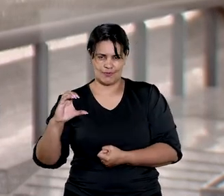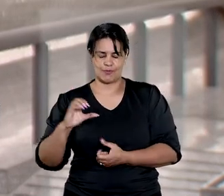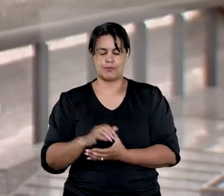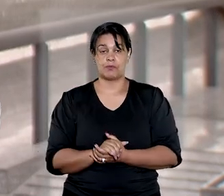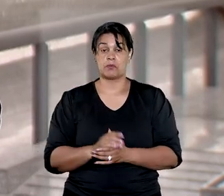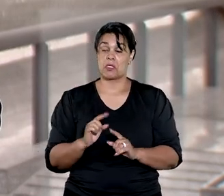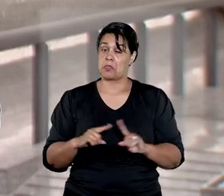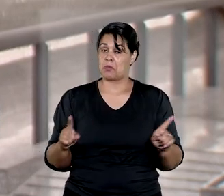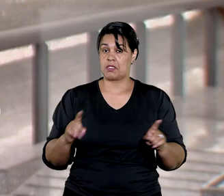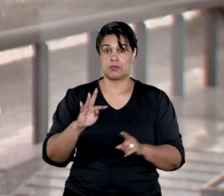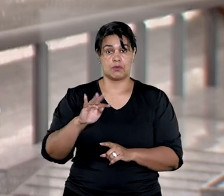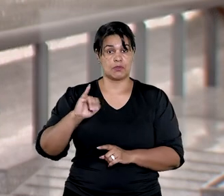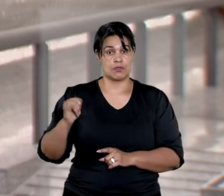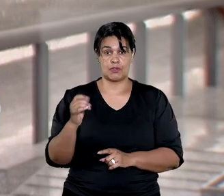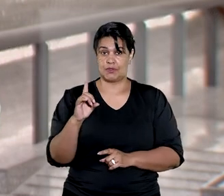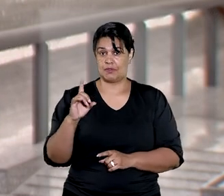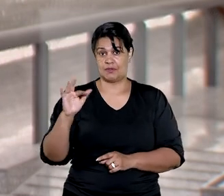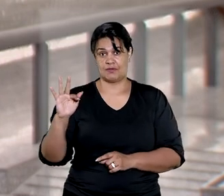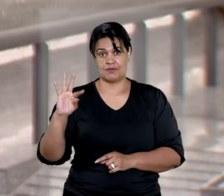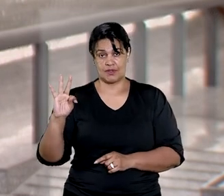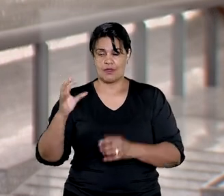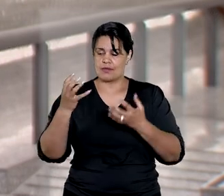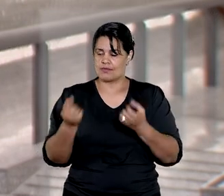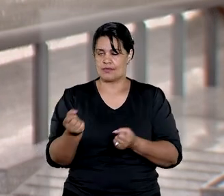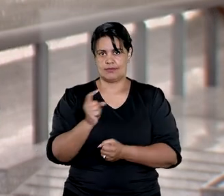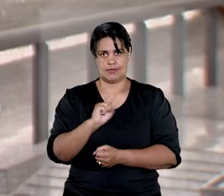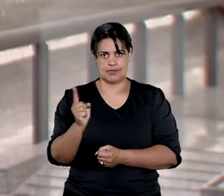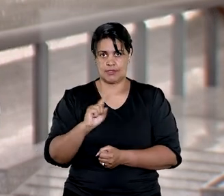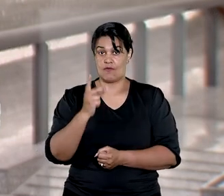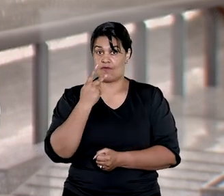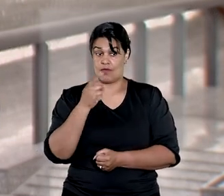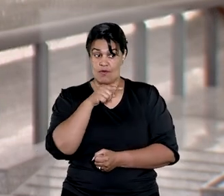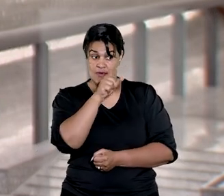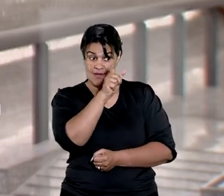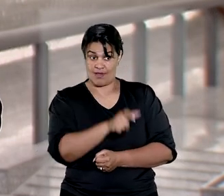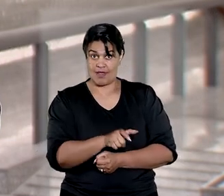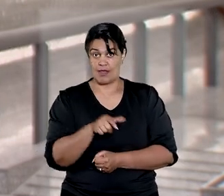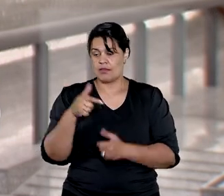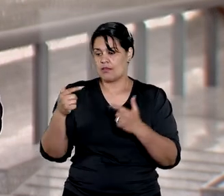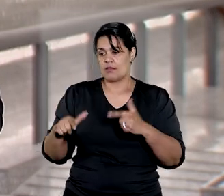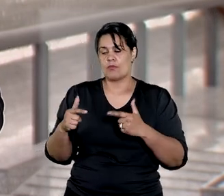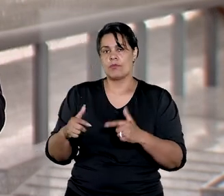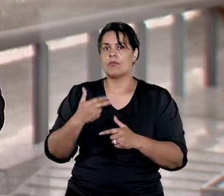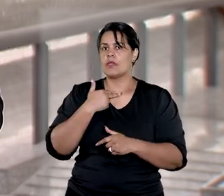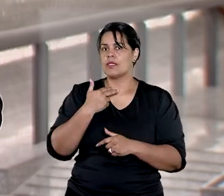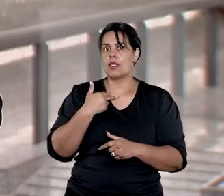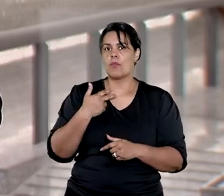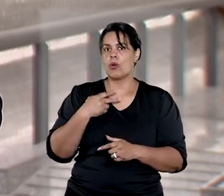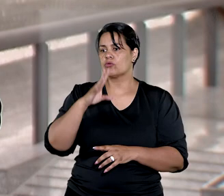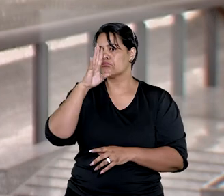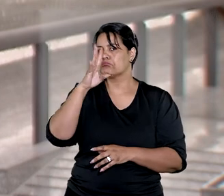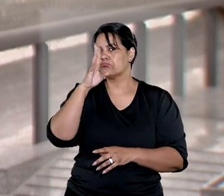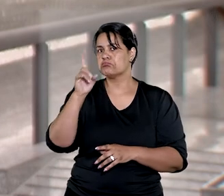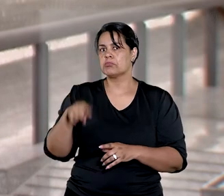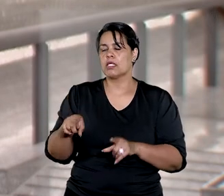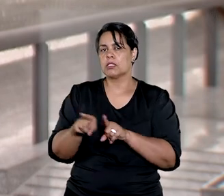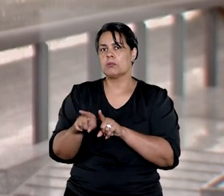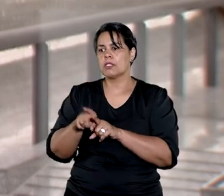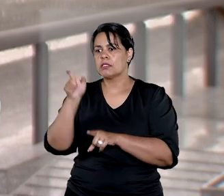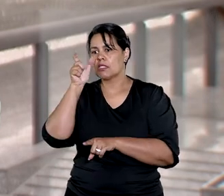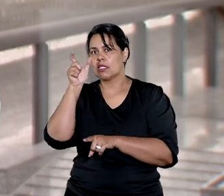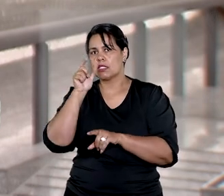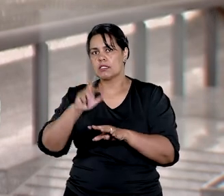tribunal não conheceu do recurso, sob o fundamento de que o sócio-devedor não teria legitimidade nem interesse